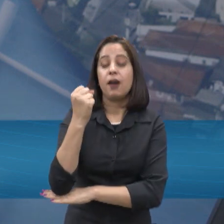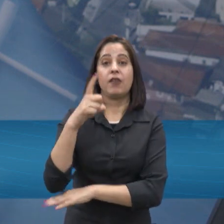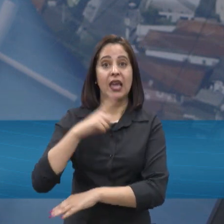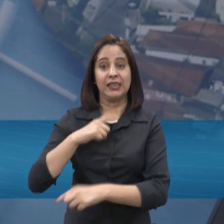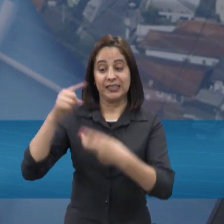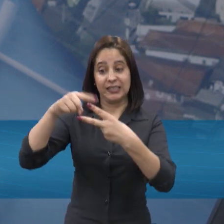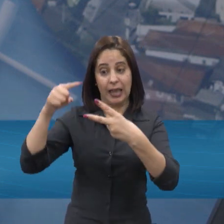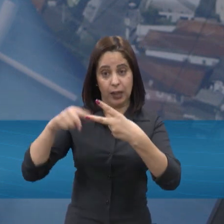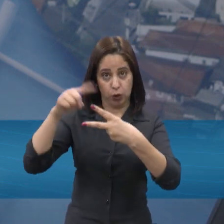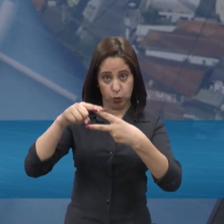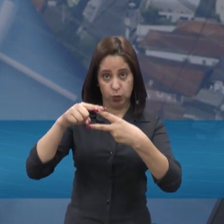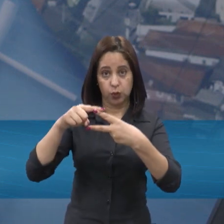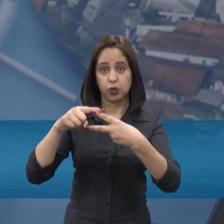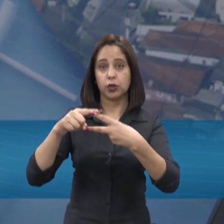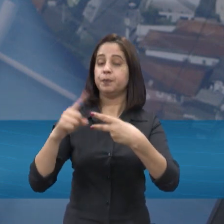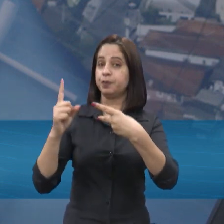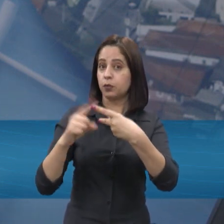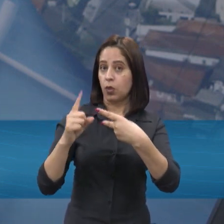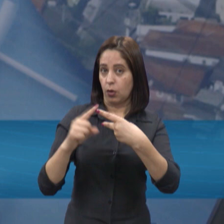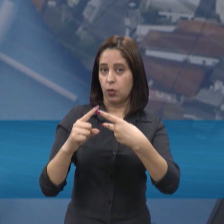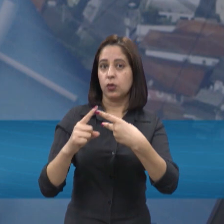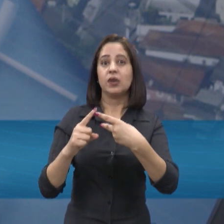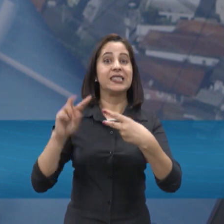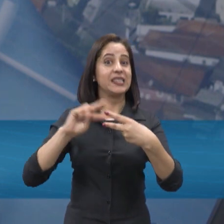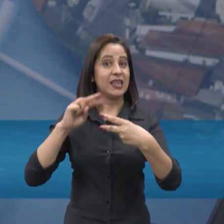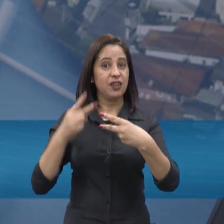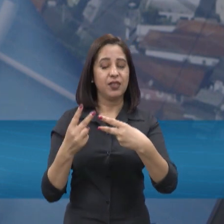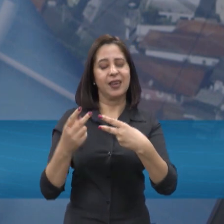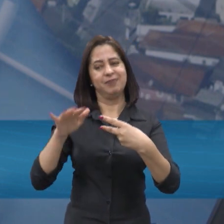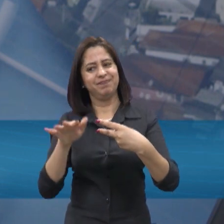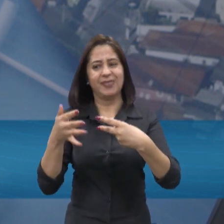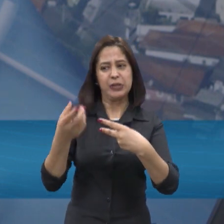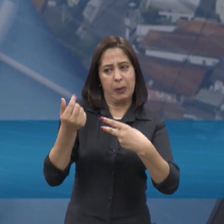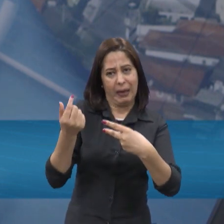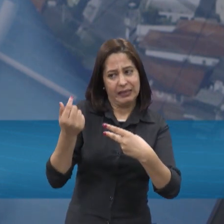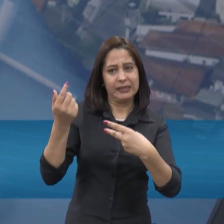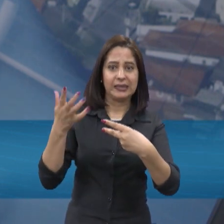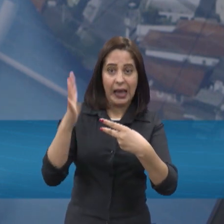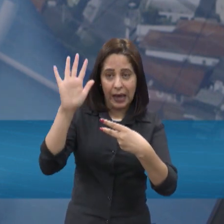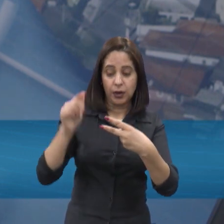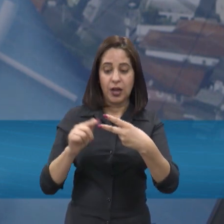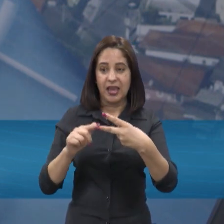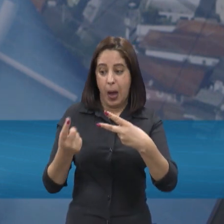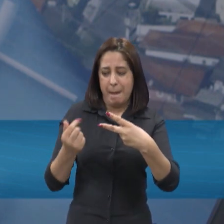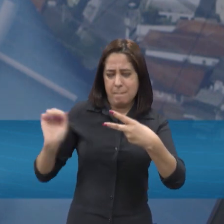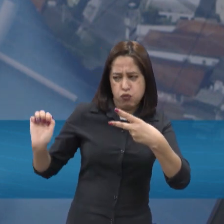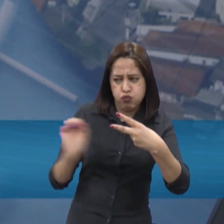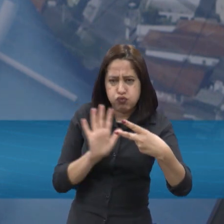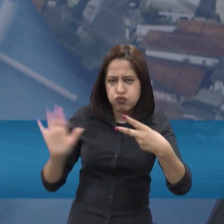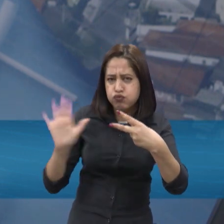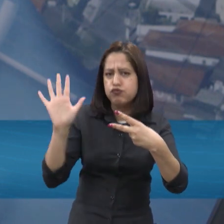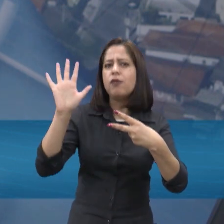dois patamares. O patamar 1 é um custo moderado, já o patamar 2, ele é mais elevado,